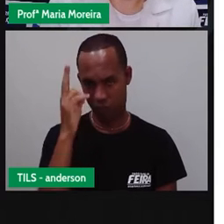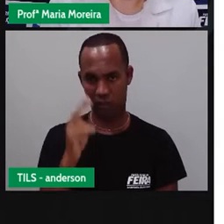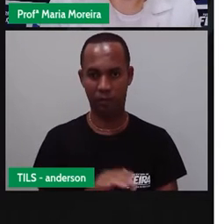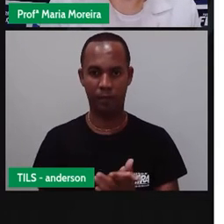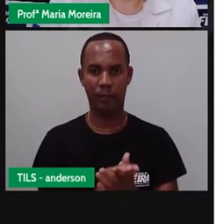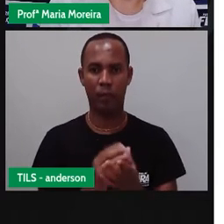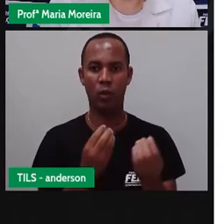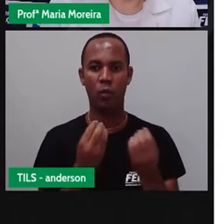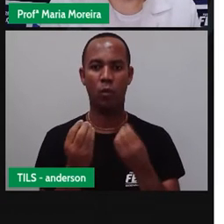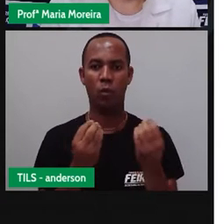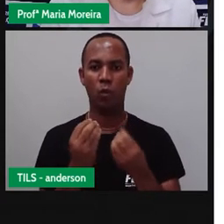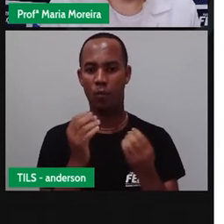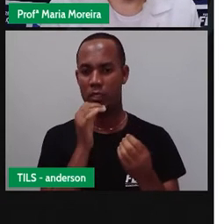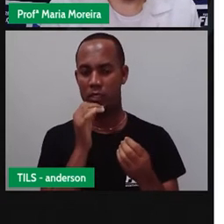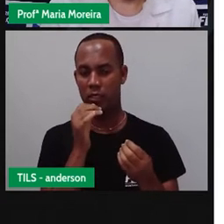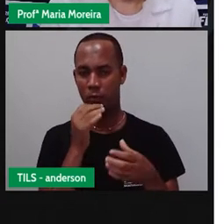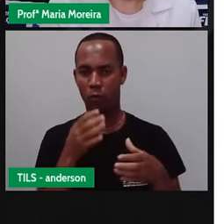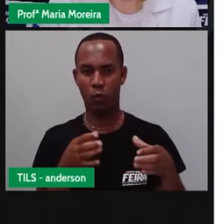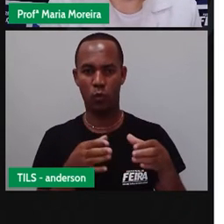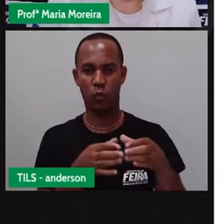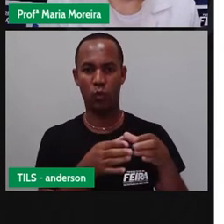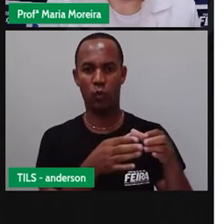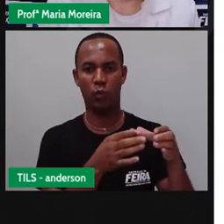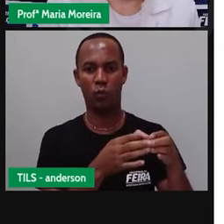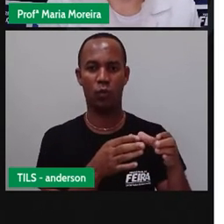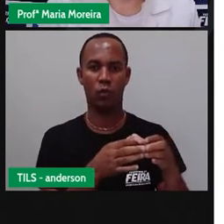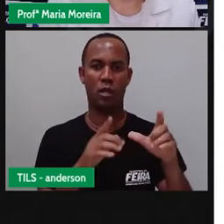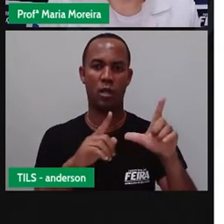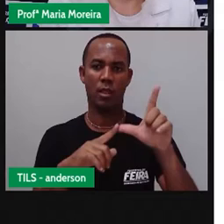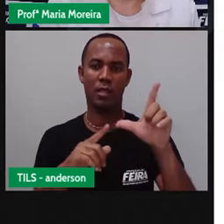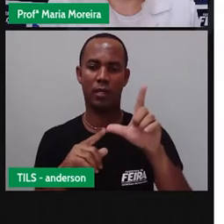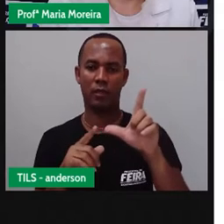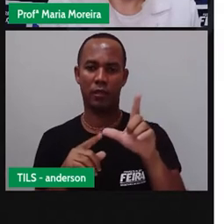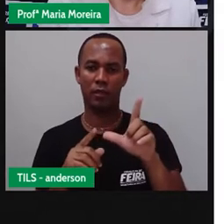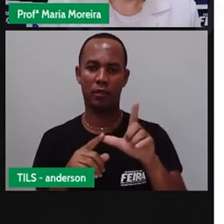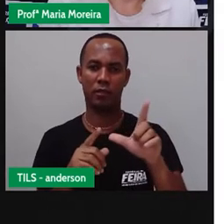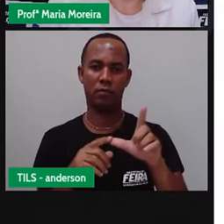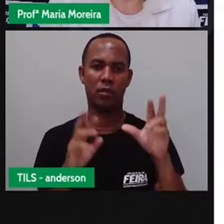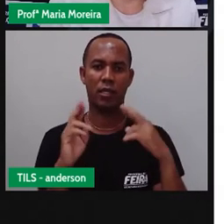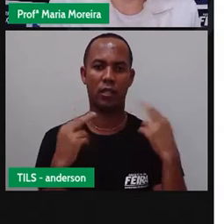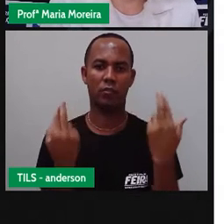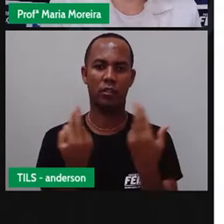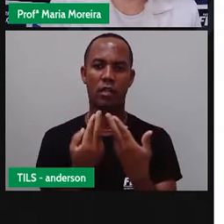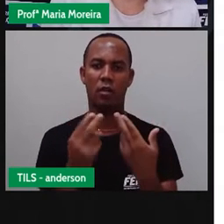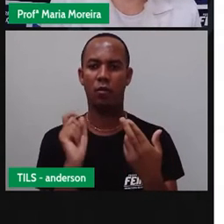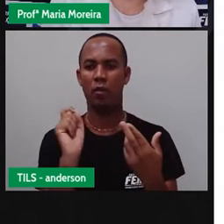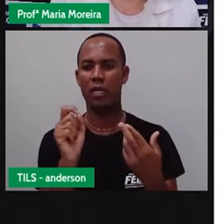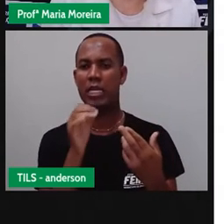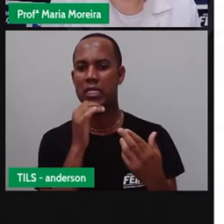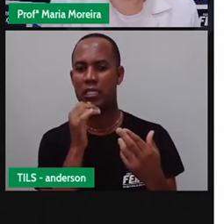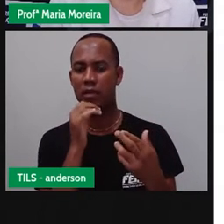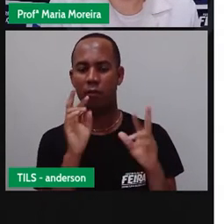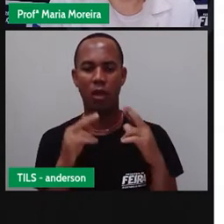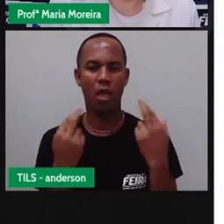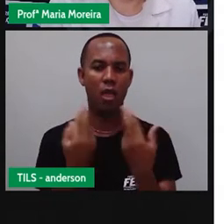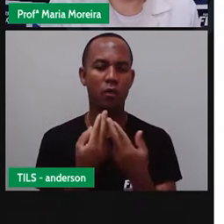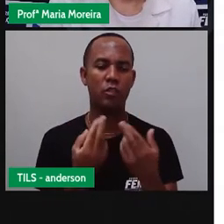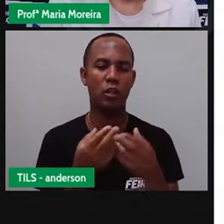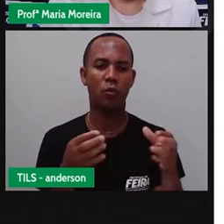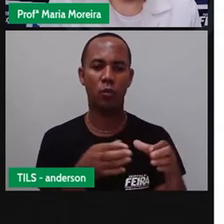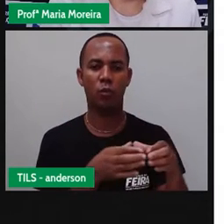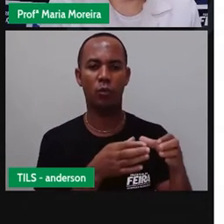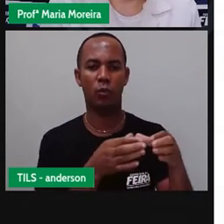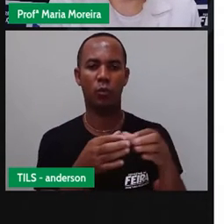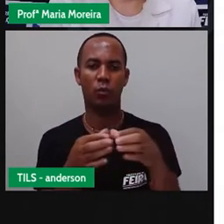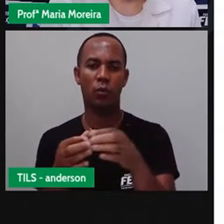Convenção das Letras, né? De Lívia Fagundes Neves. Convenção é como se fosse uma reunião aí, né?